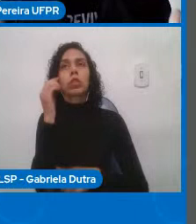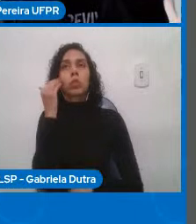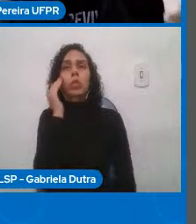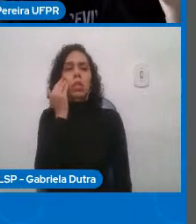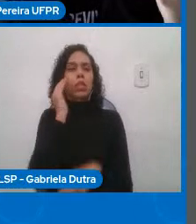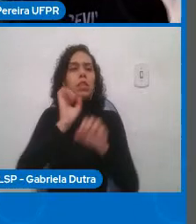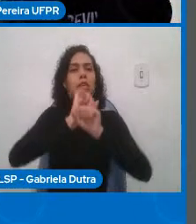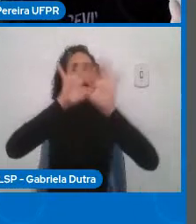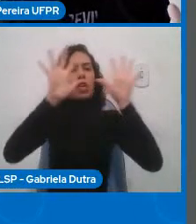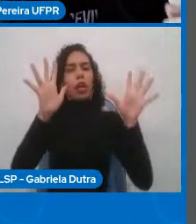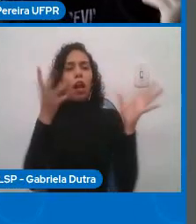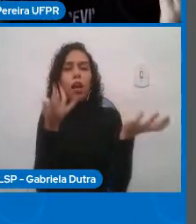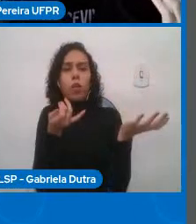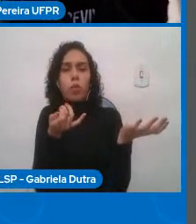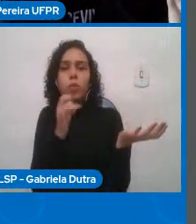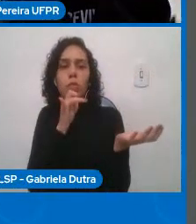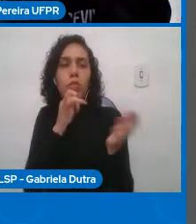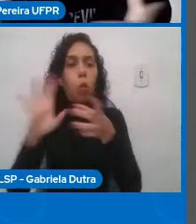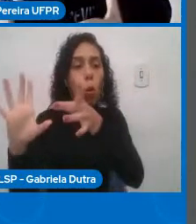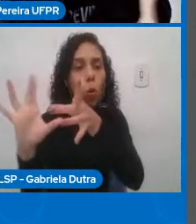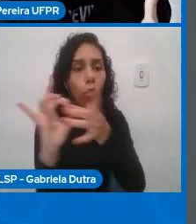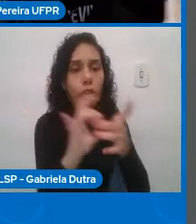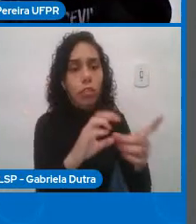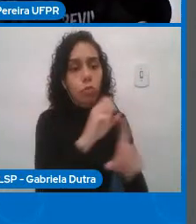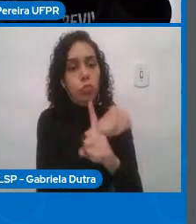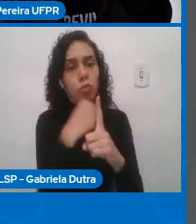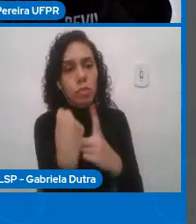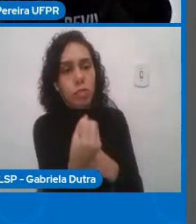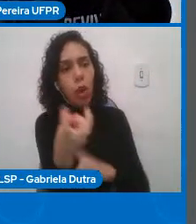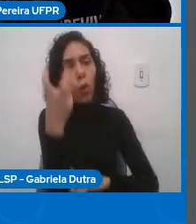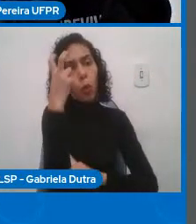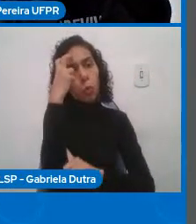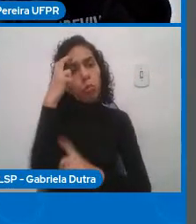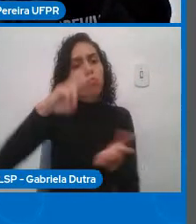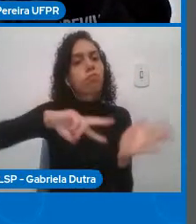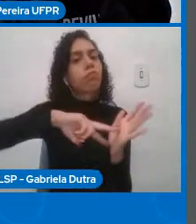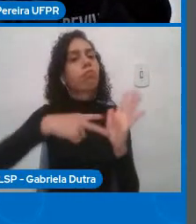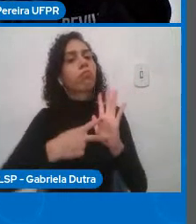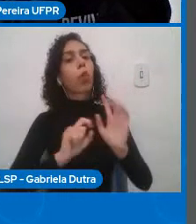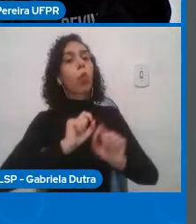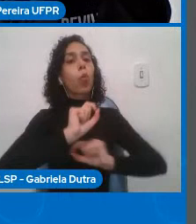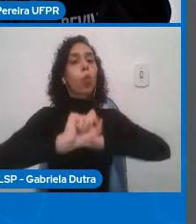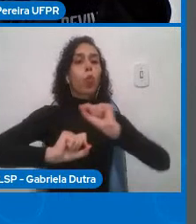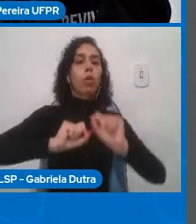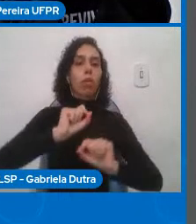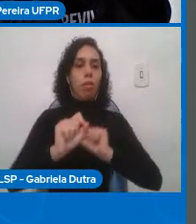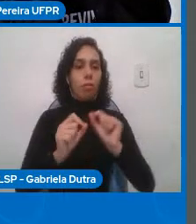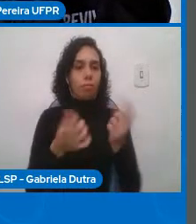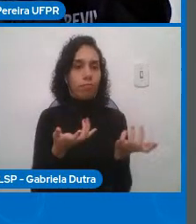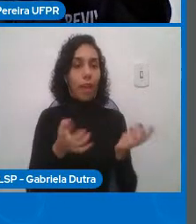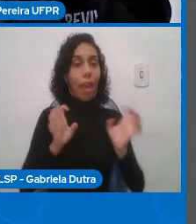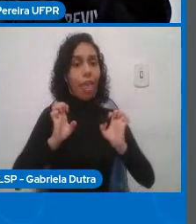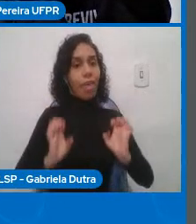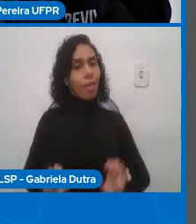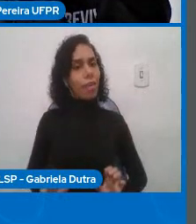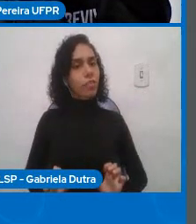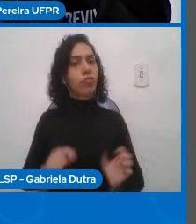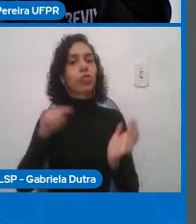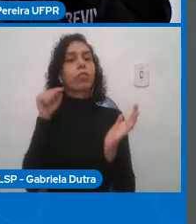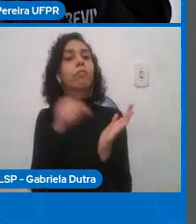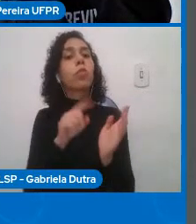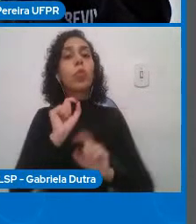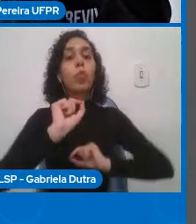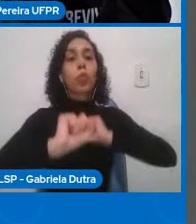contexto social cultural do que significa você considerar as questões éticas de uma forma